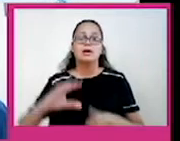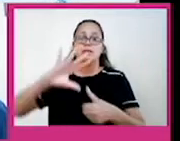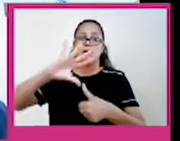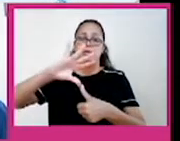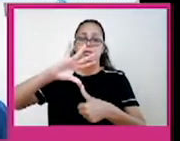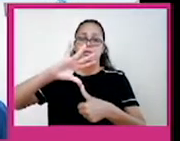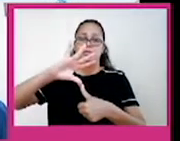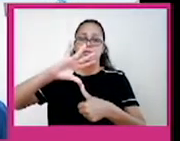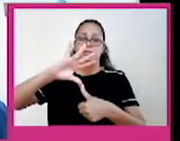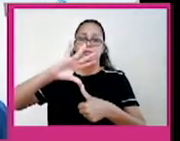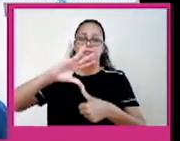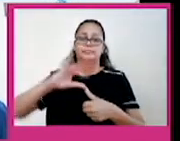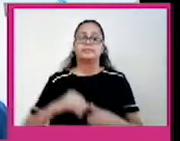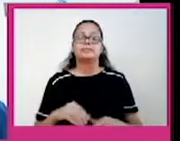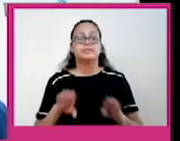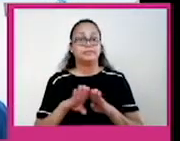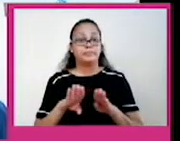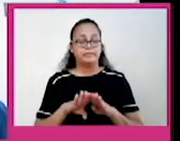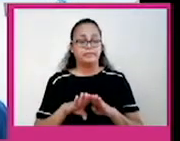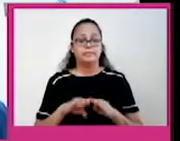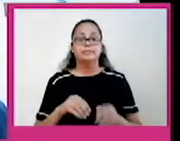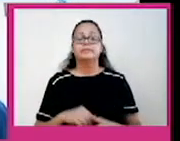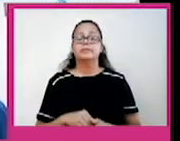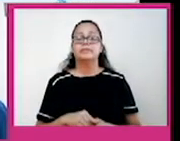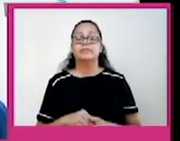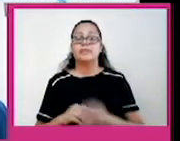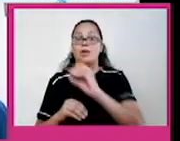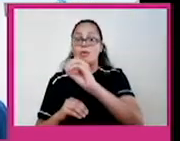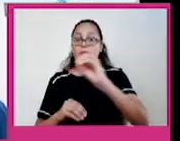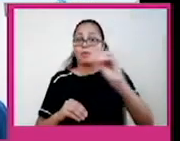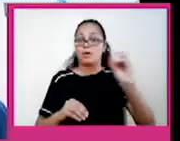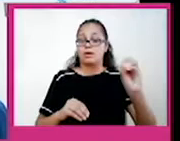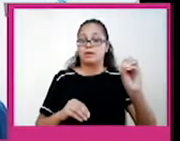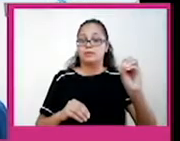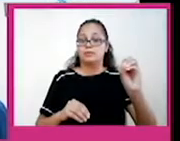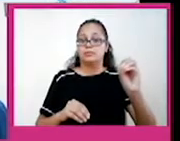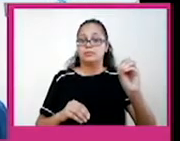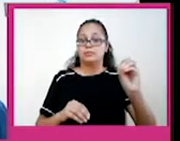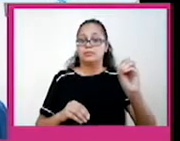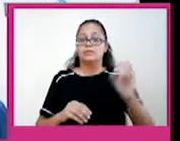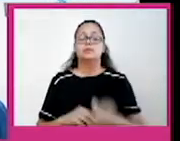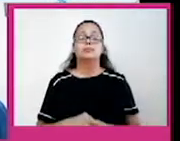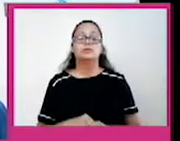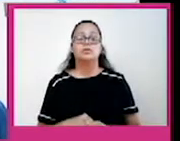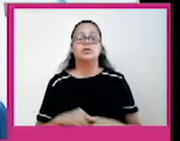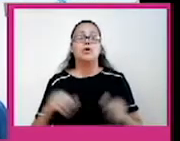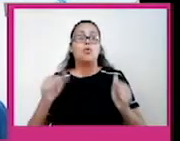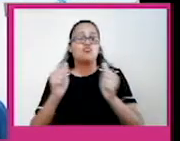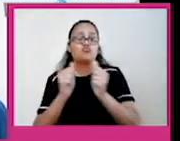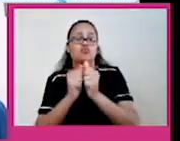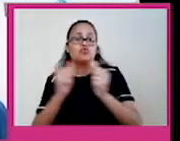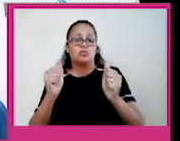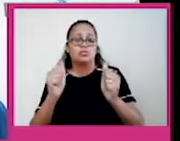e aqui a placa norte-americana com a placa do Pacífico. Então, essa região aqui, o oeste, é cheia aí desse choque de placas.